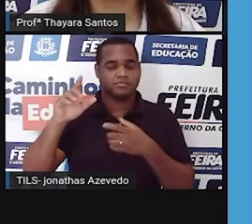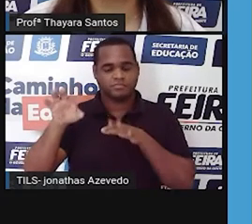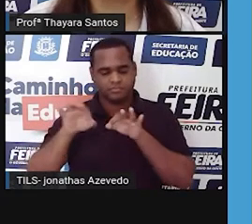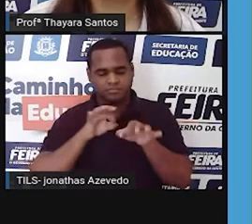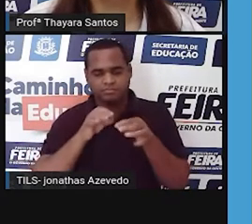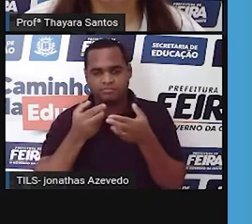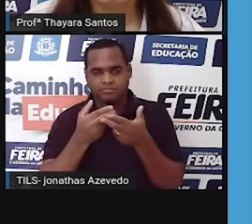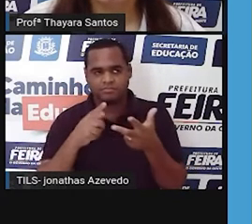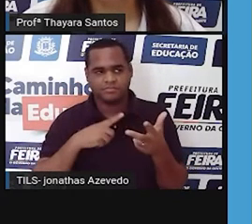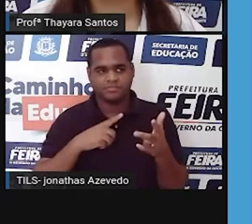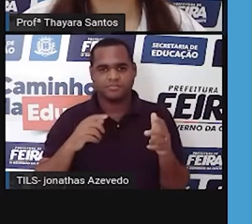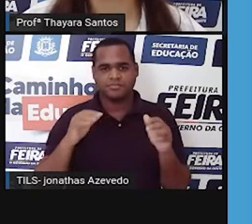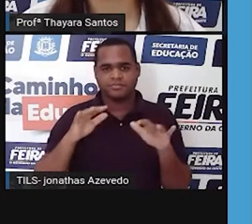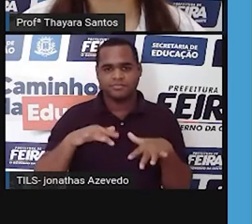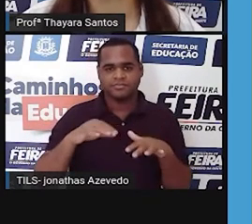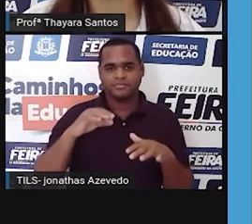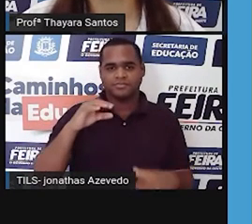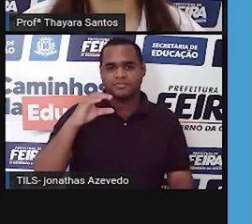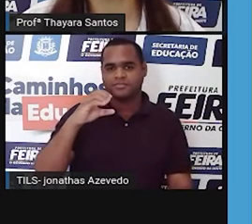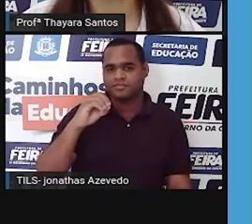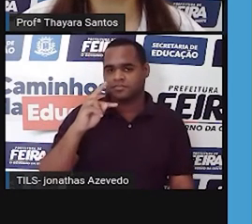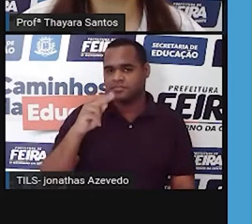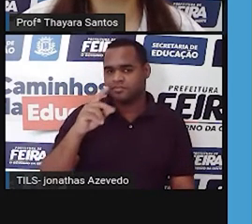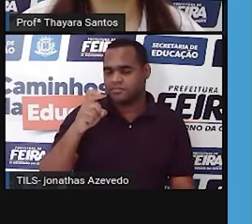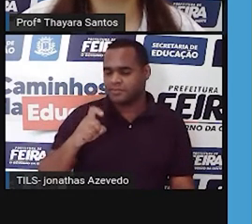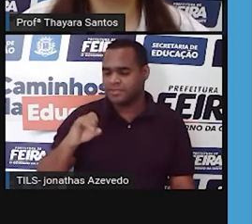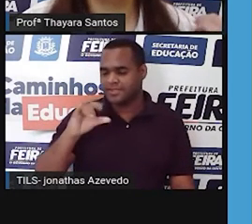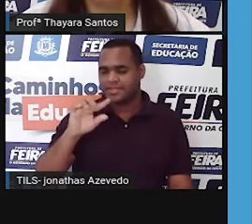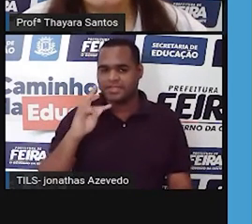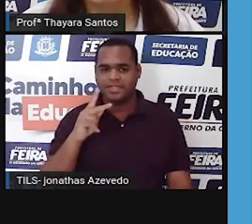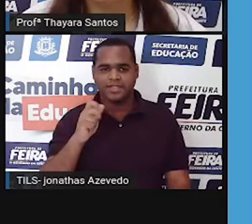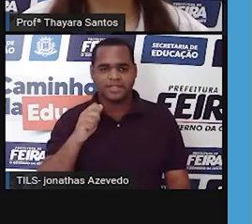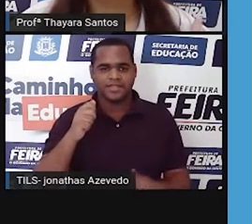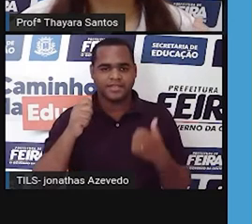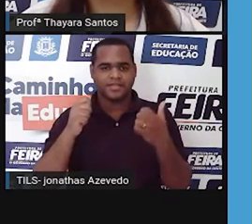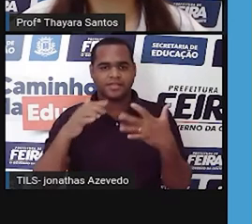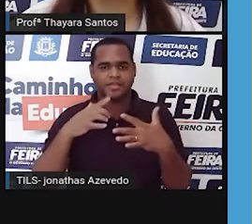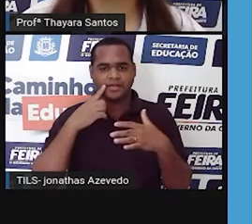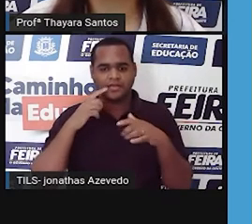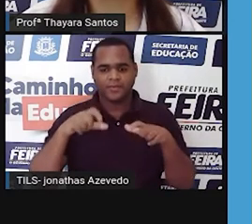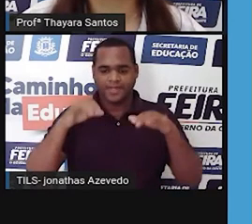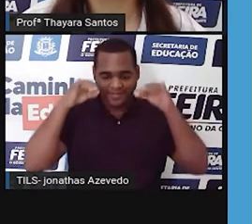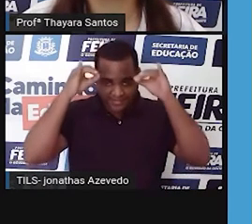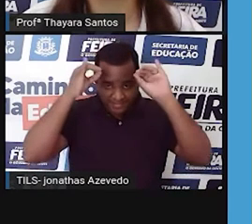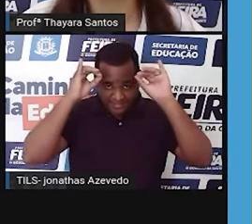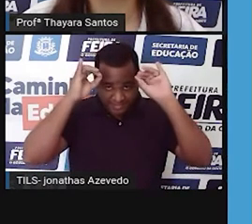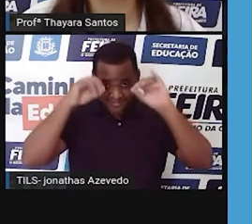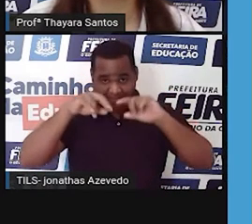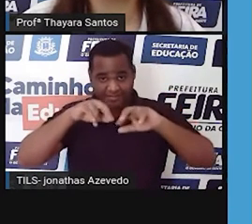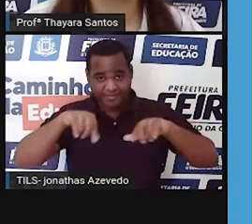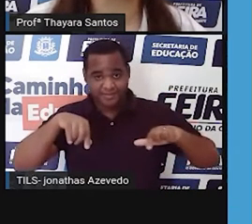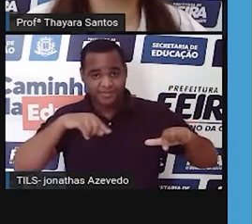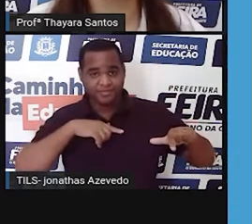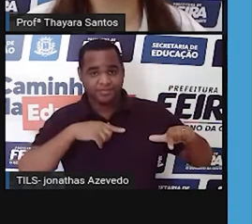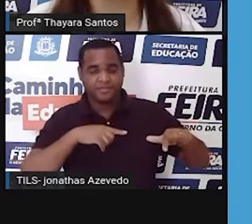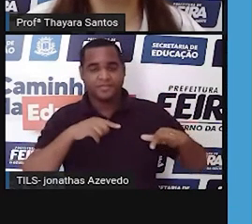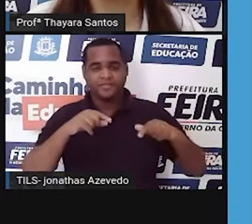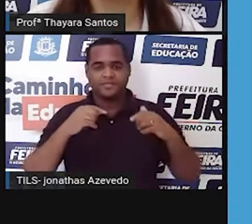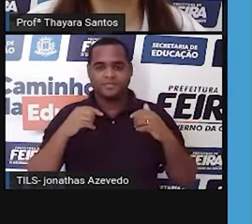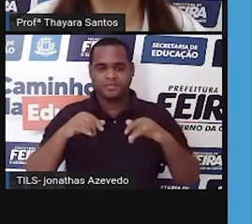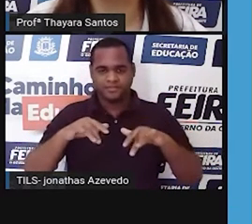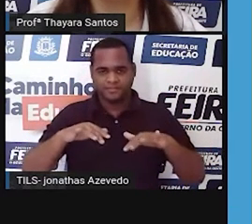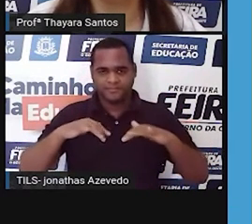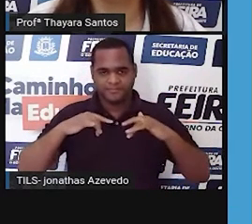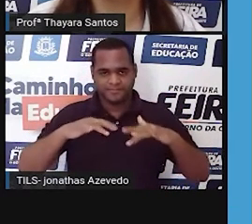por coxilhas onde se situam os campos de produção de pecuária e as vásias que se caracterizam por áreas de